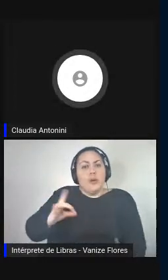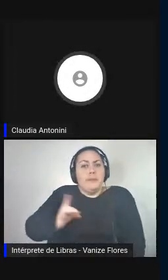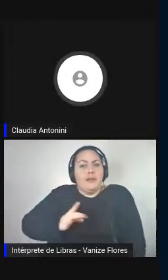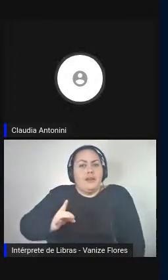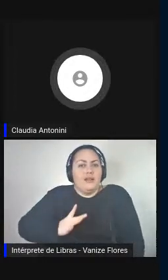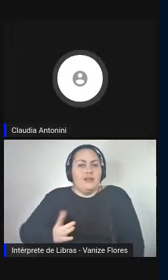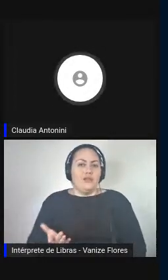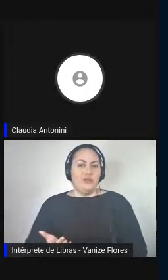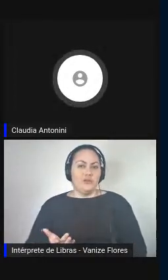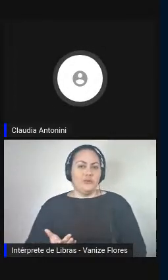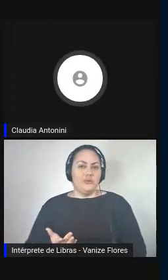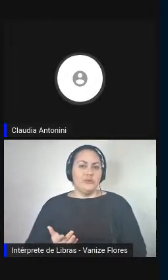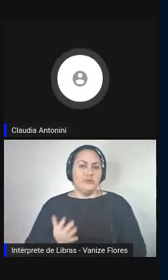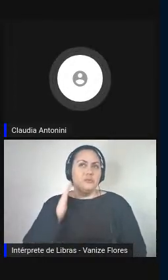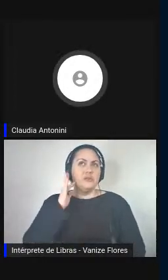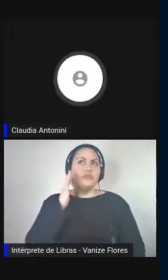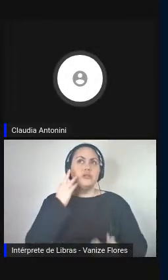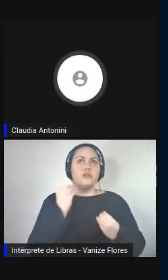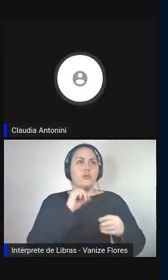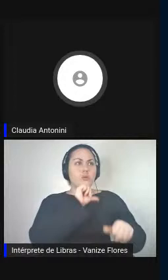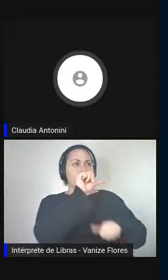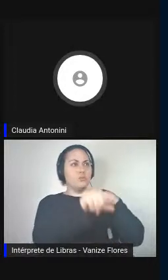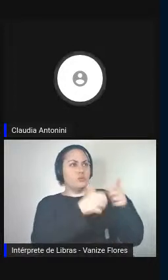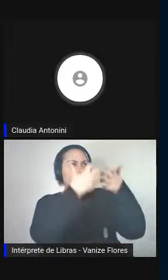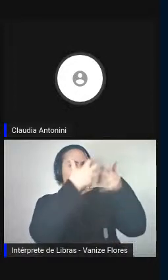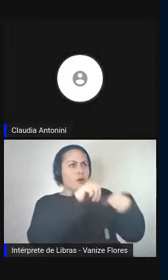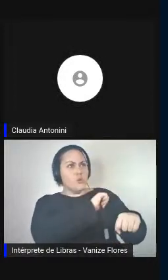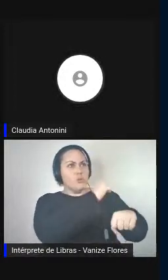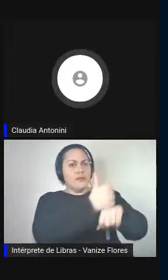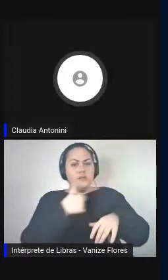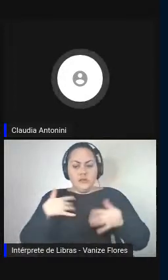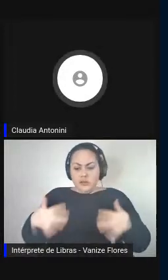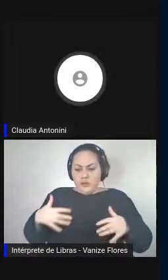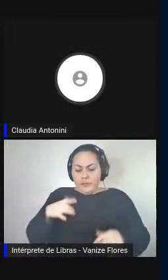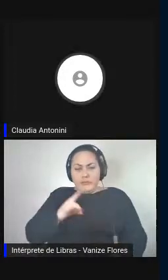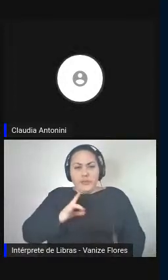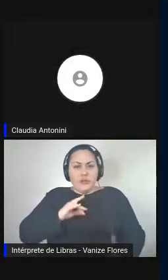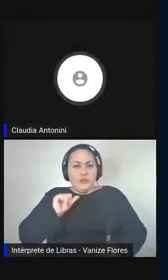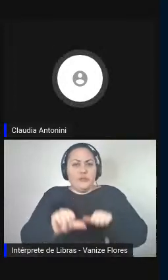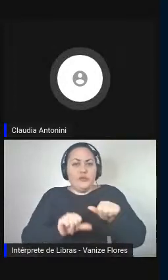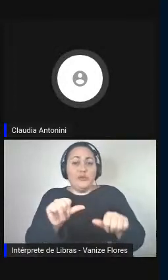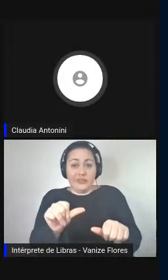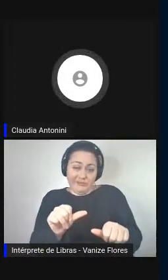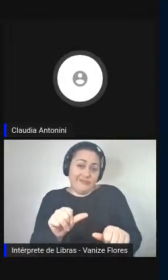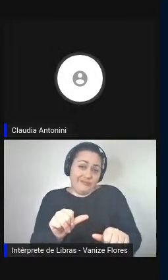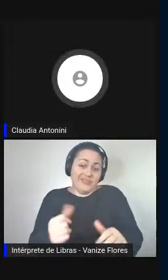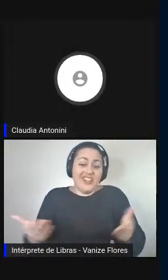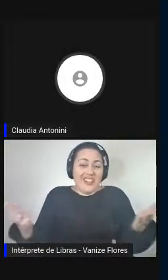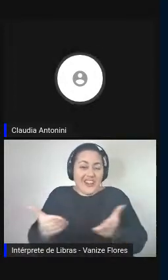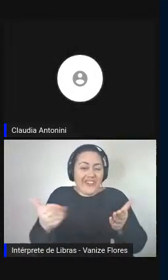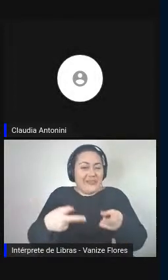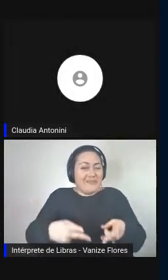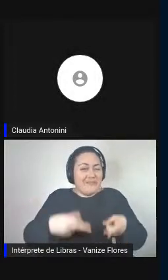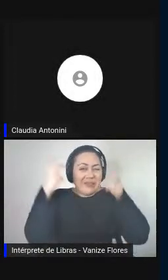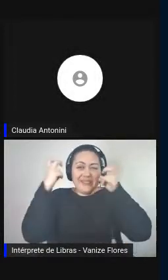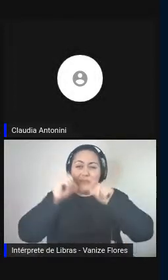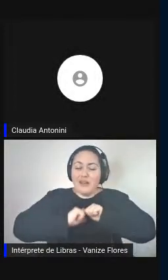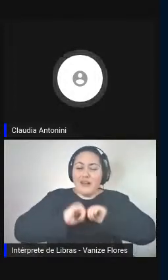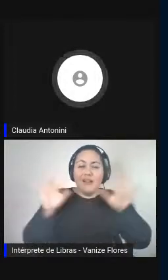relação à mudança, isso ocorre ainda mais evidente, se esta mudança